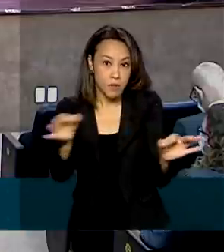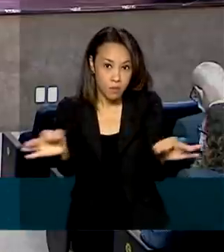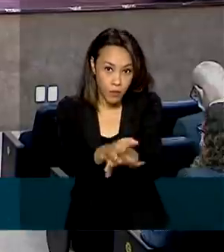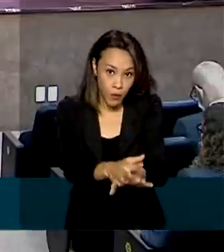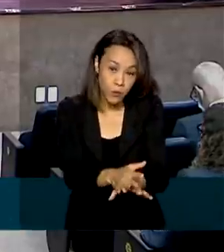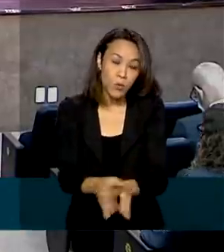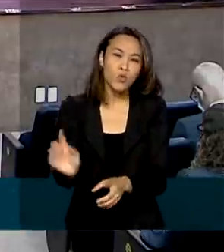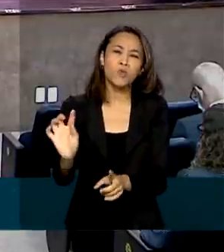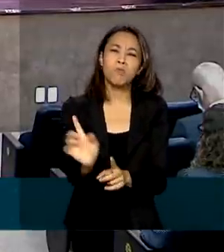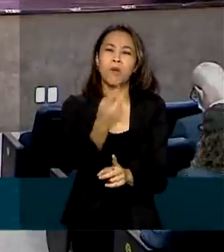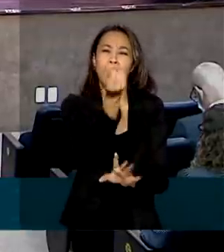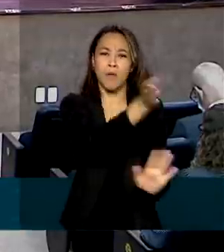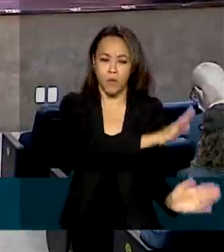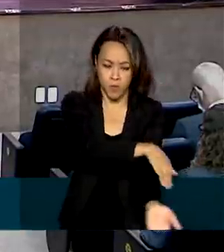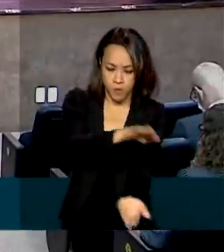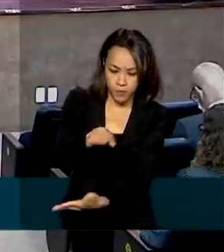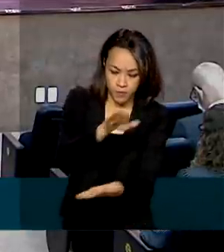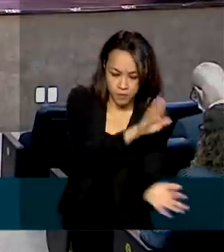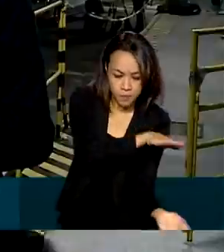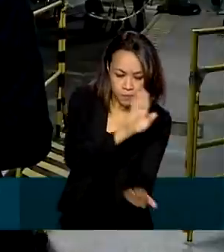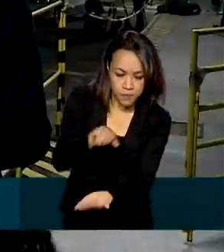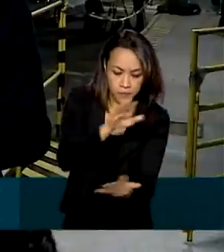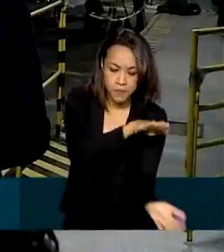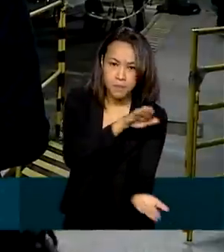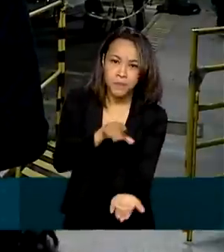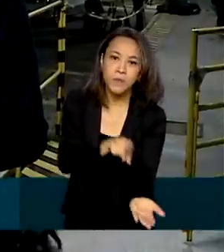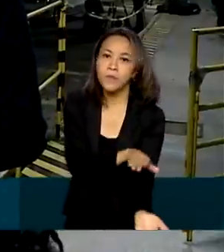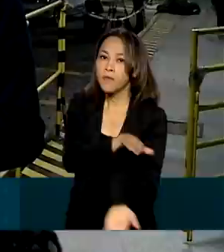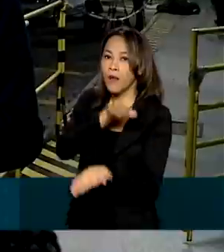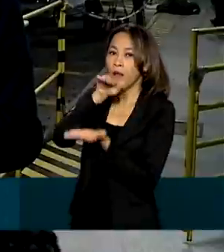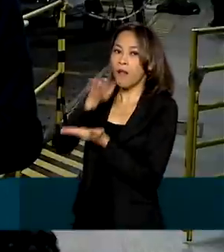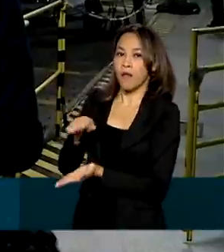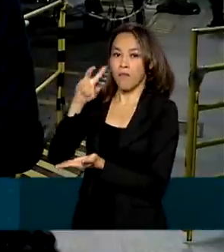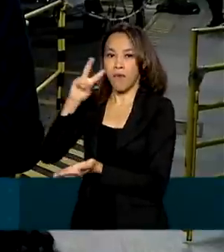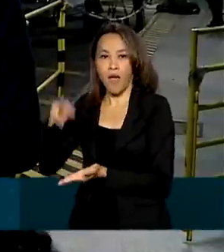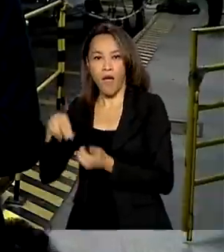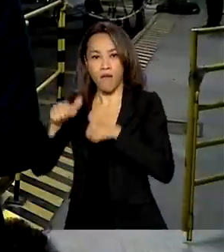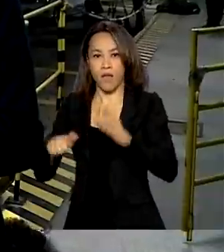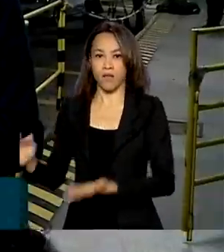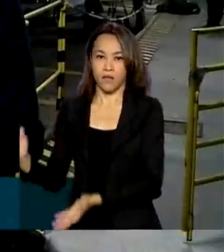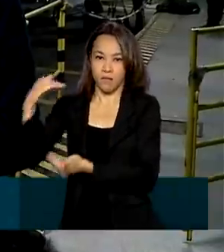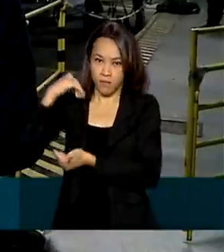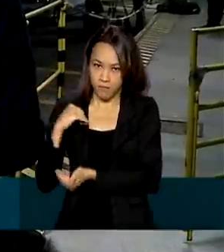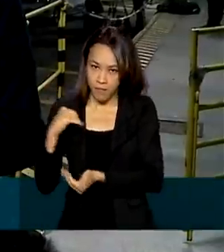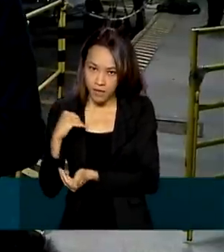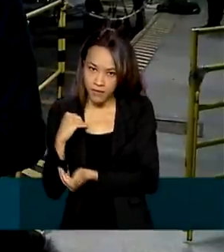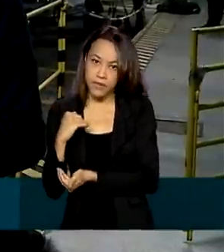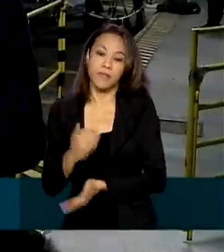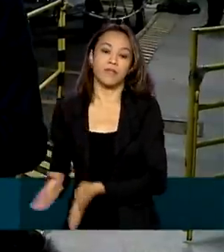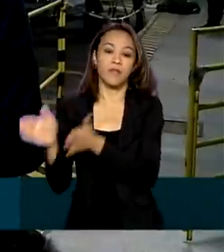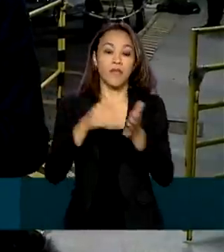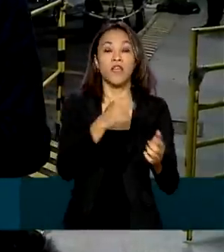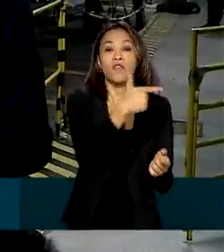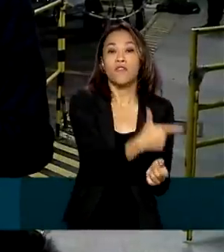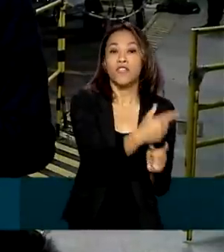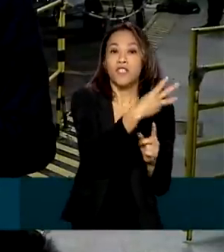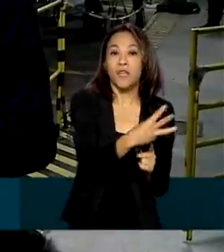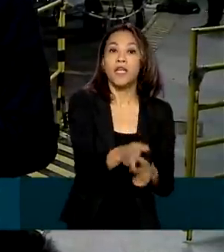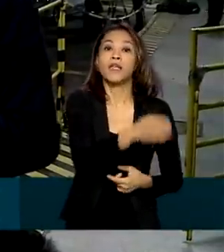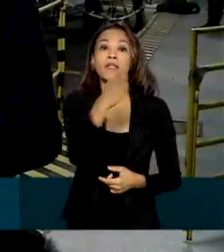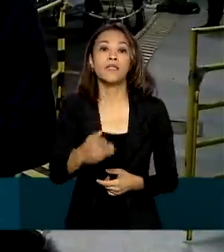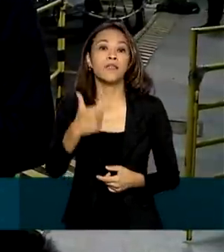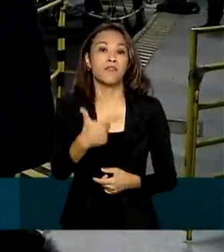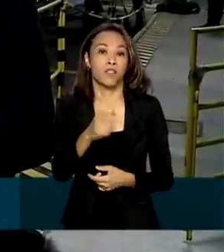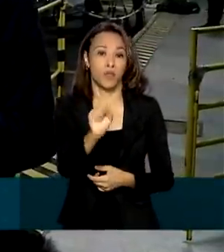primeiros lotes vão passar por análise da Anvisa. A Fiocruz vai receber outros dois lotes nos dias 23 e 28 de